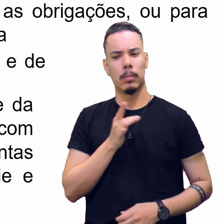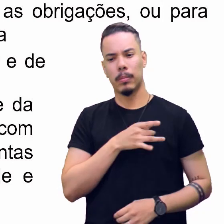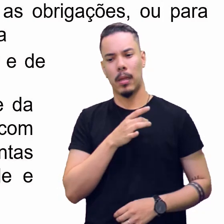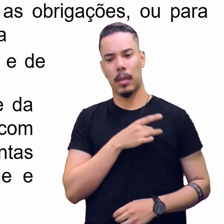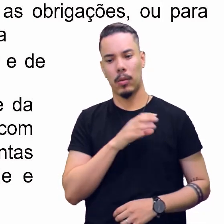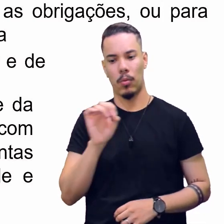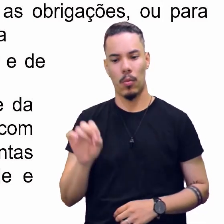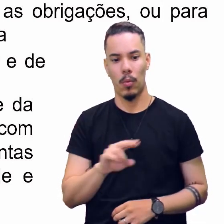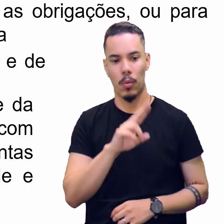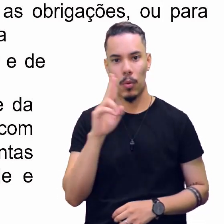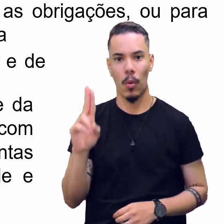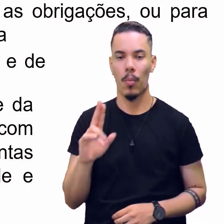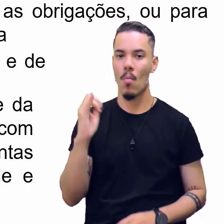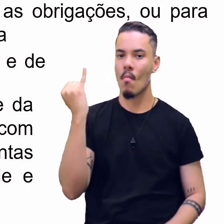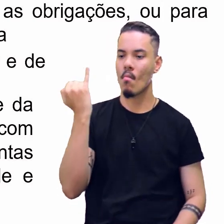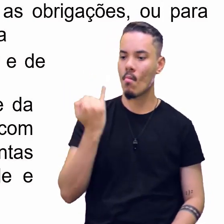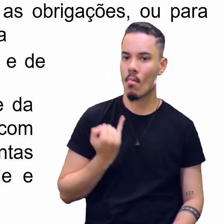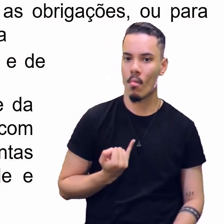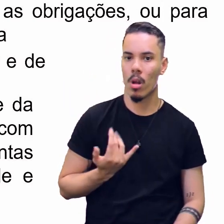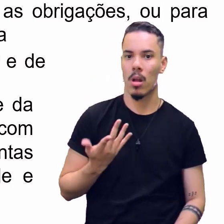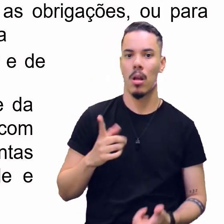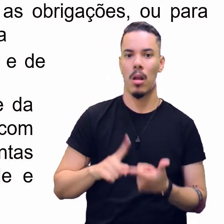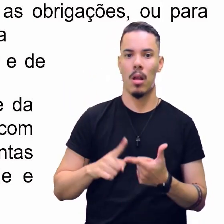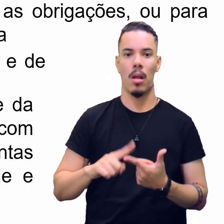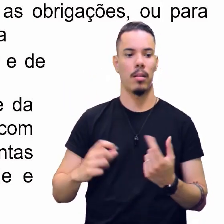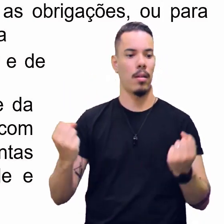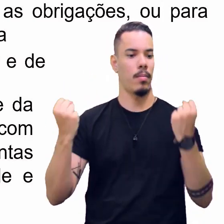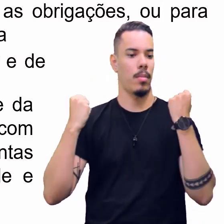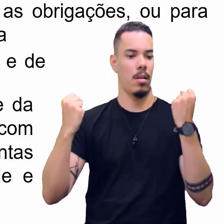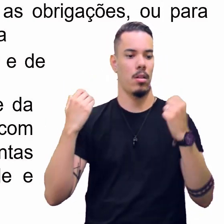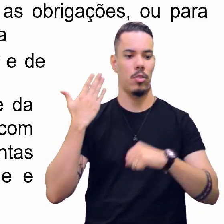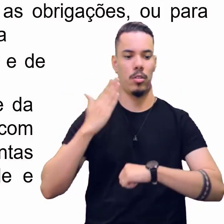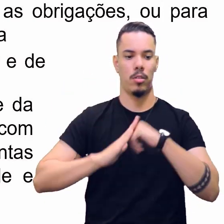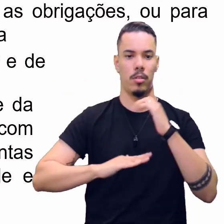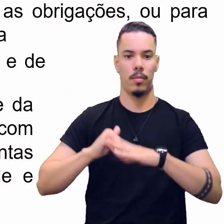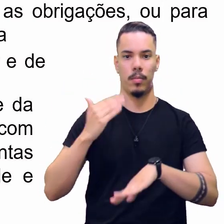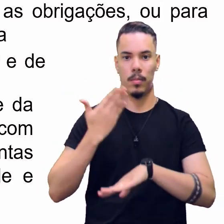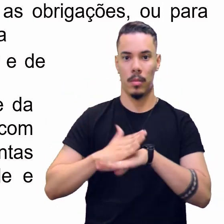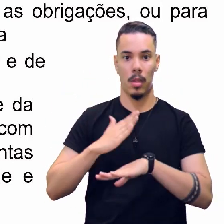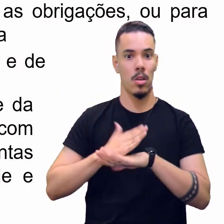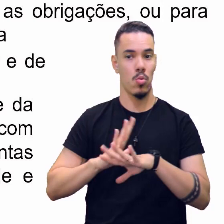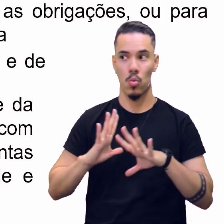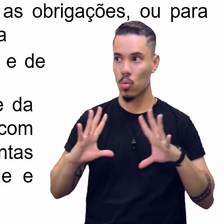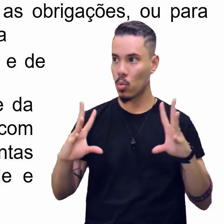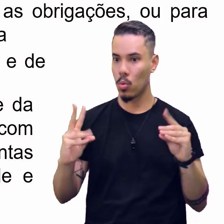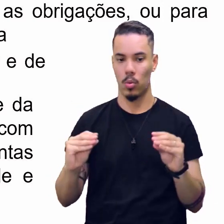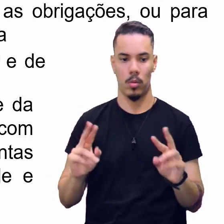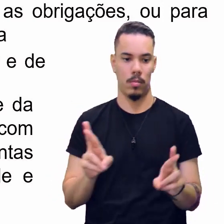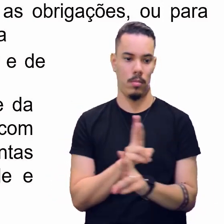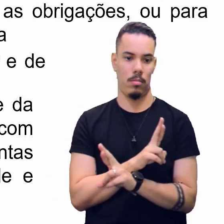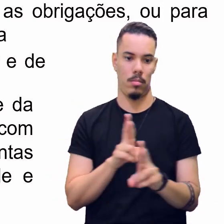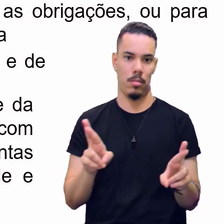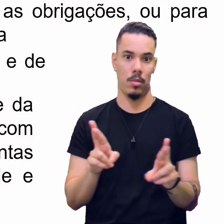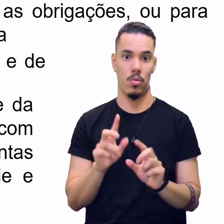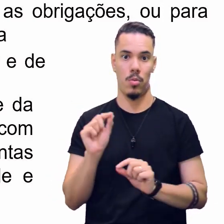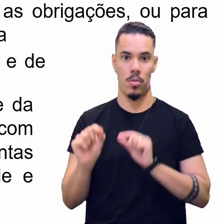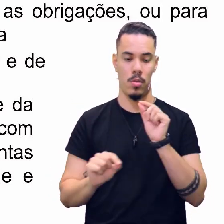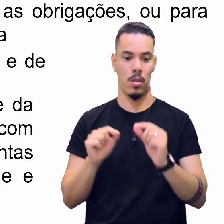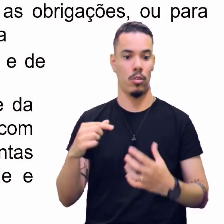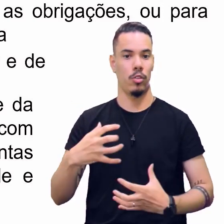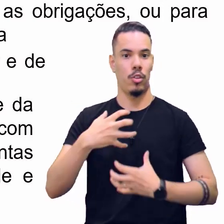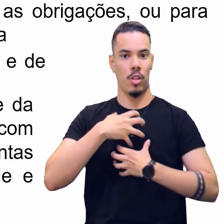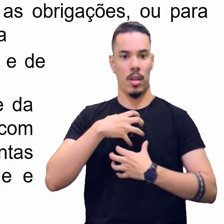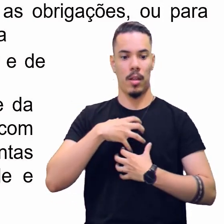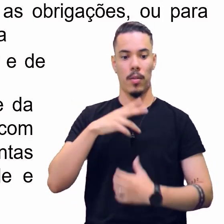incorporar dietas e atividades físicas, tudo está relacionado com a forma de